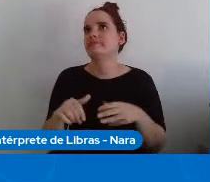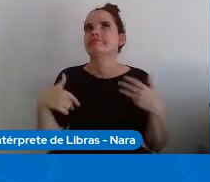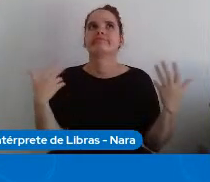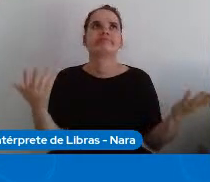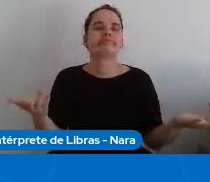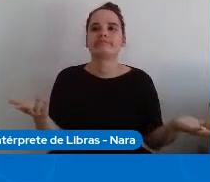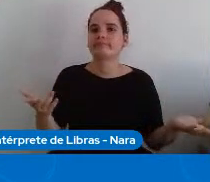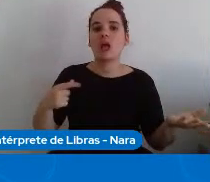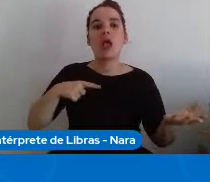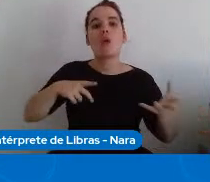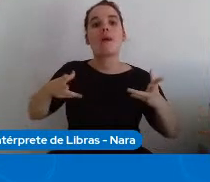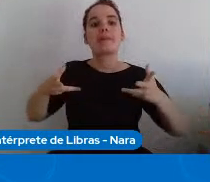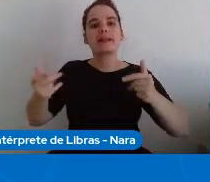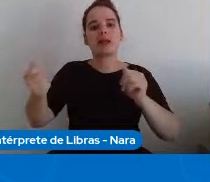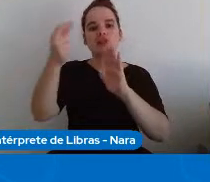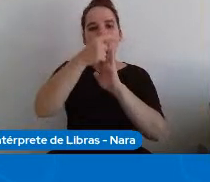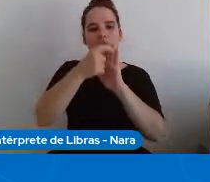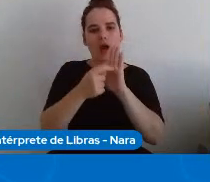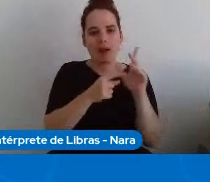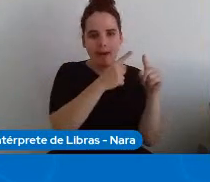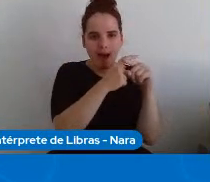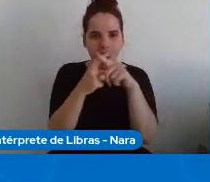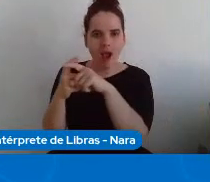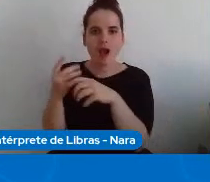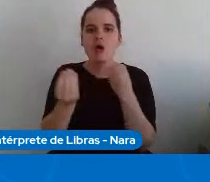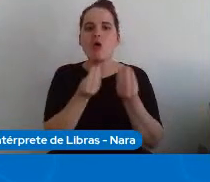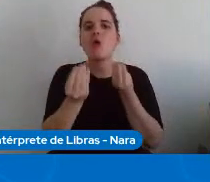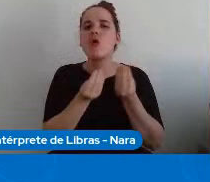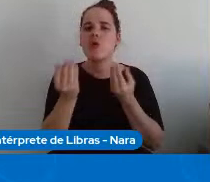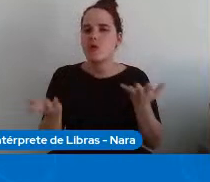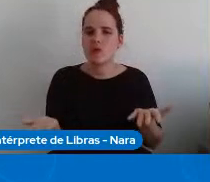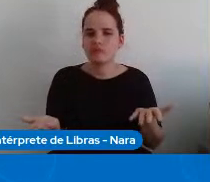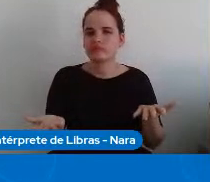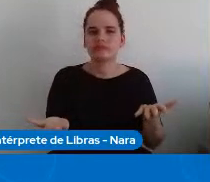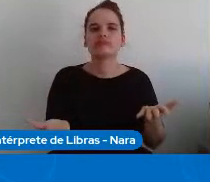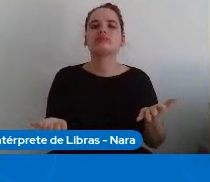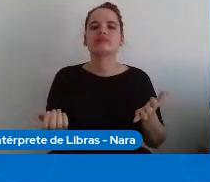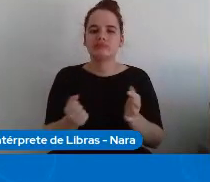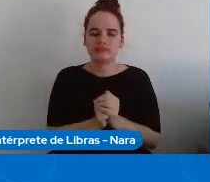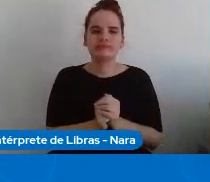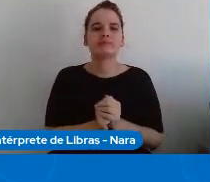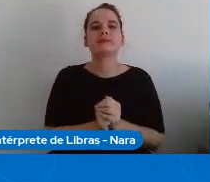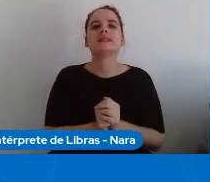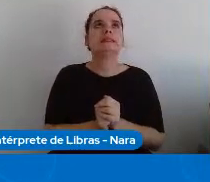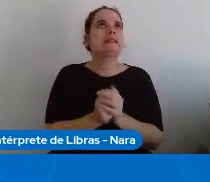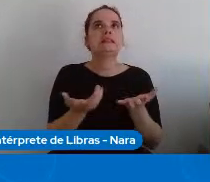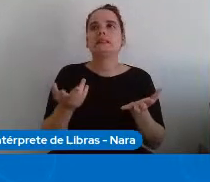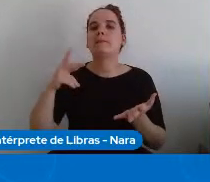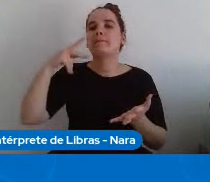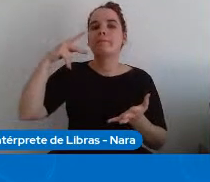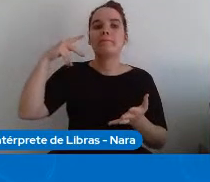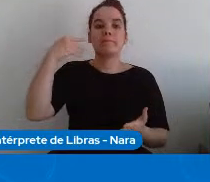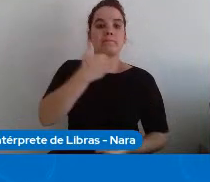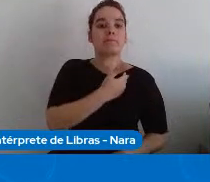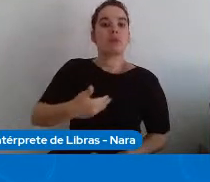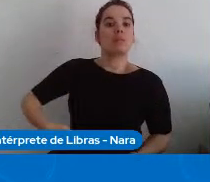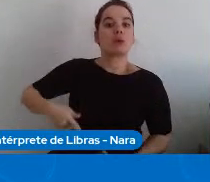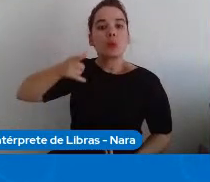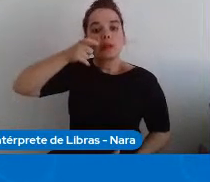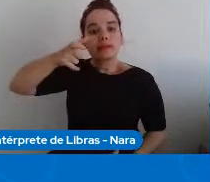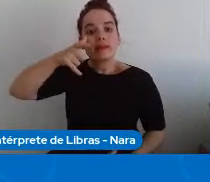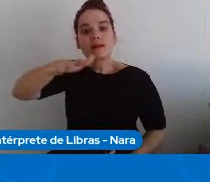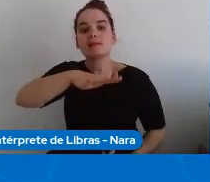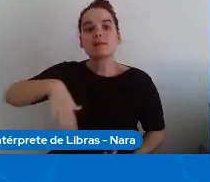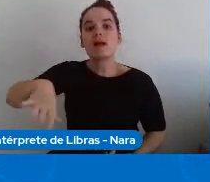programar a questão também de interesse público na área da computação então nós oferecemos uma